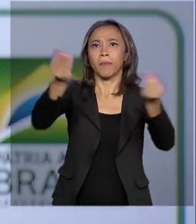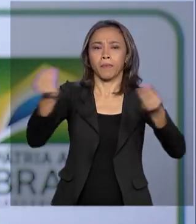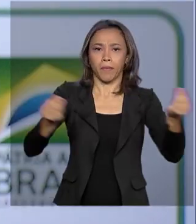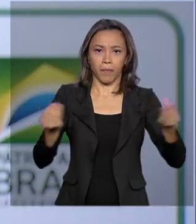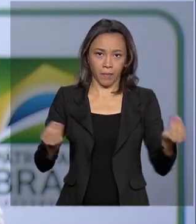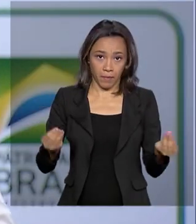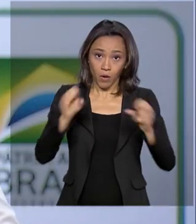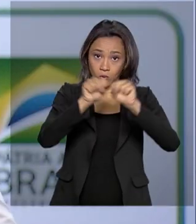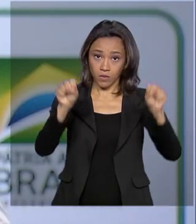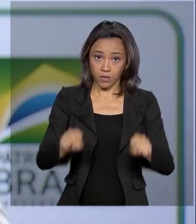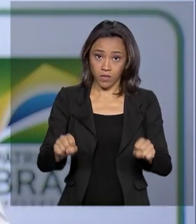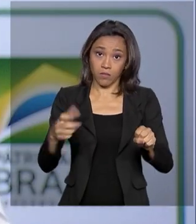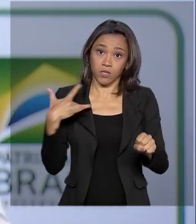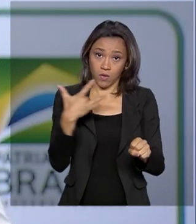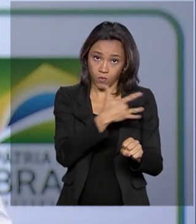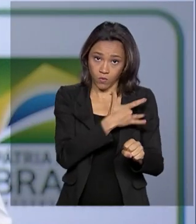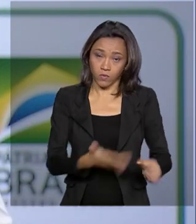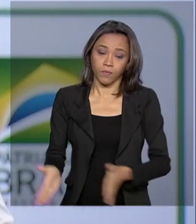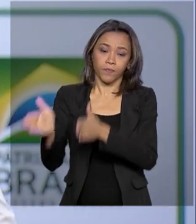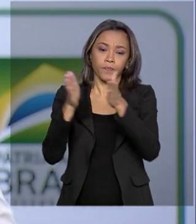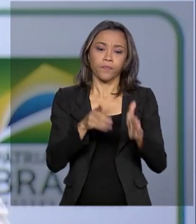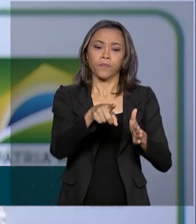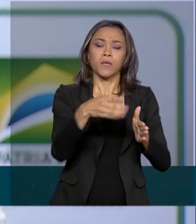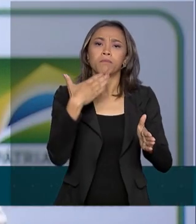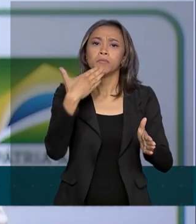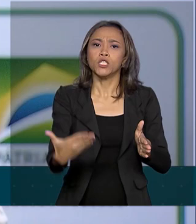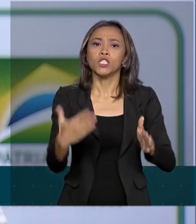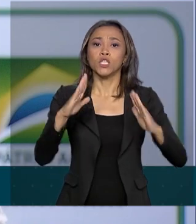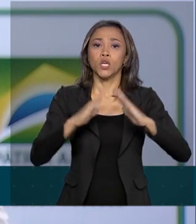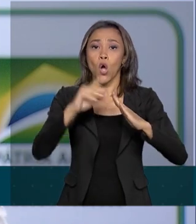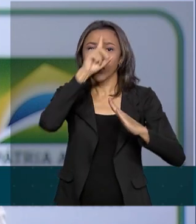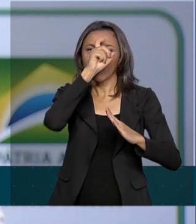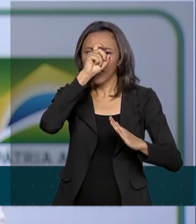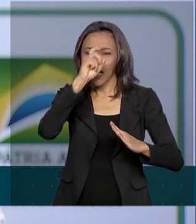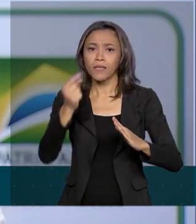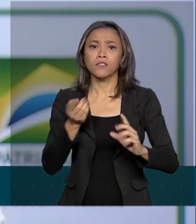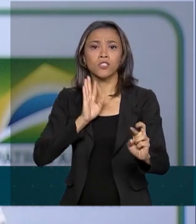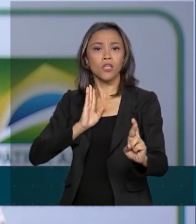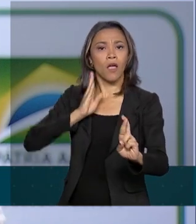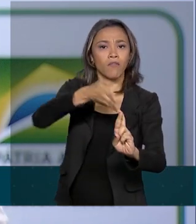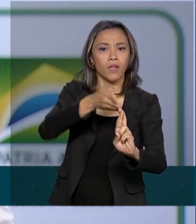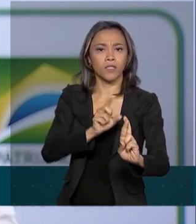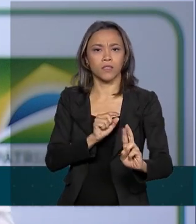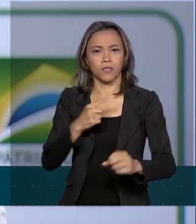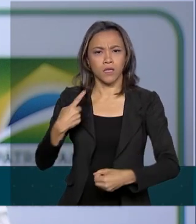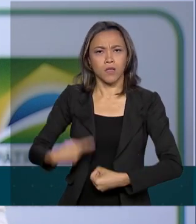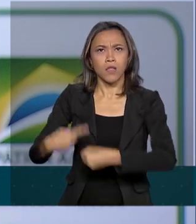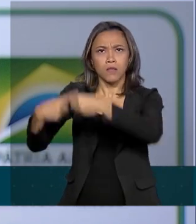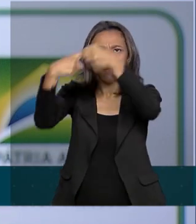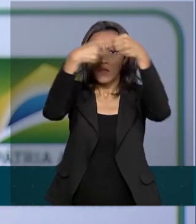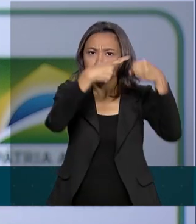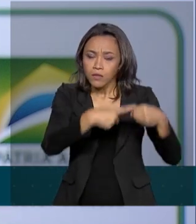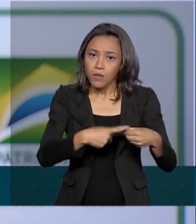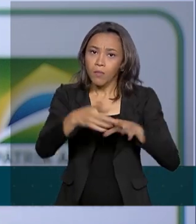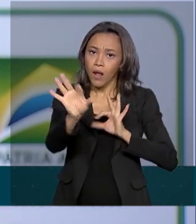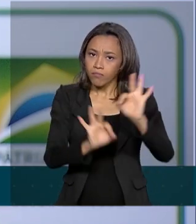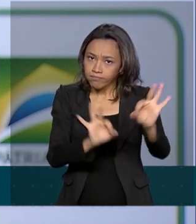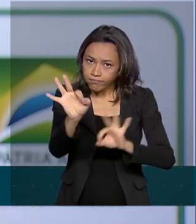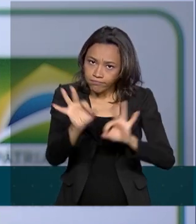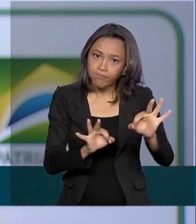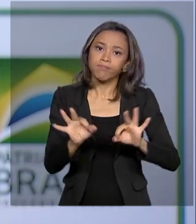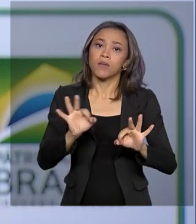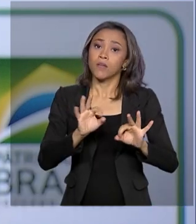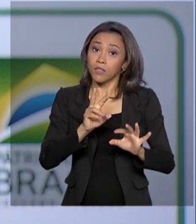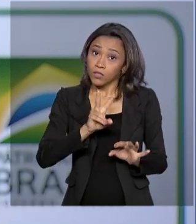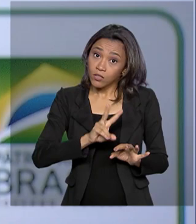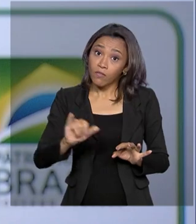Nós vamos pedir para que os hospitais de referência se preparem para esta ampliação, mas a ampliação só vai ocorrer de